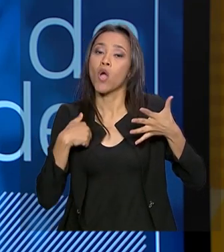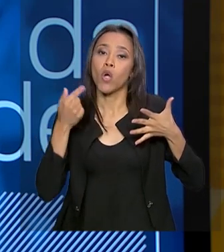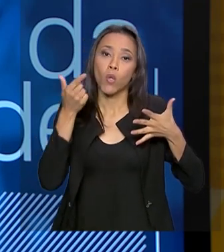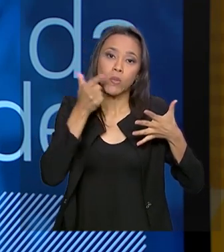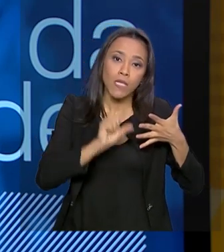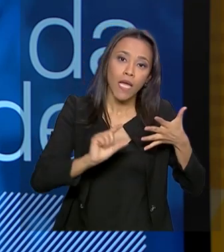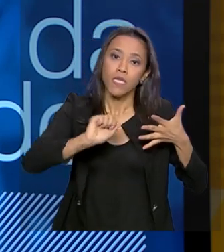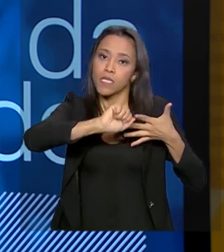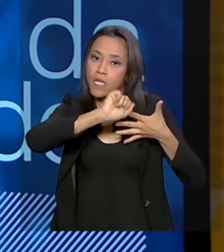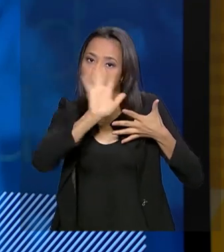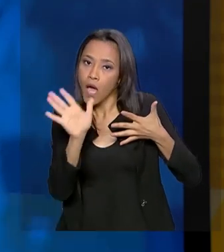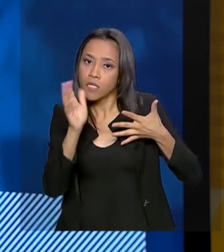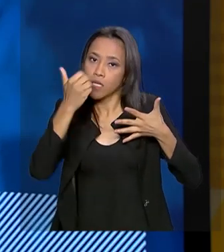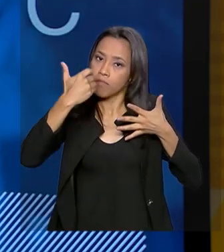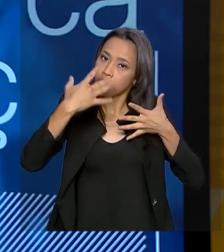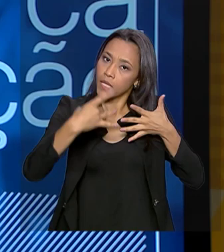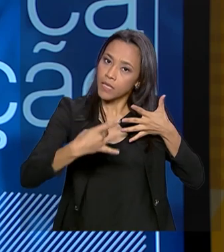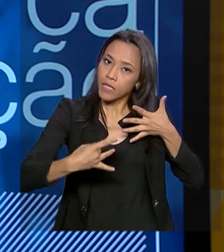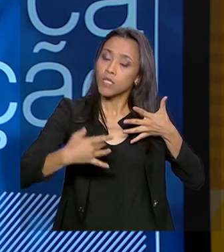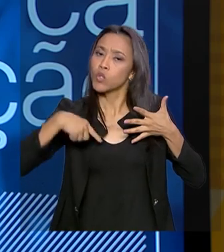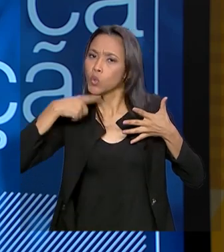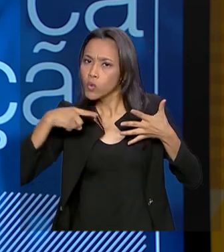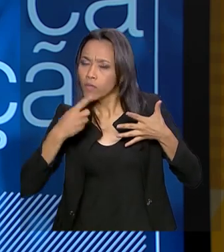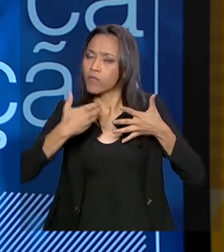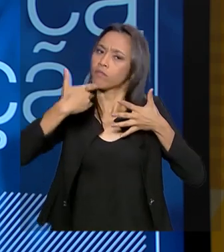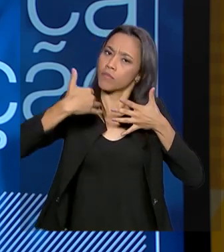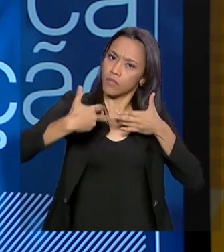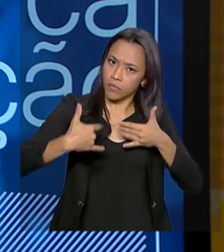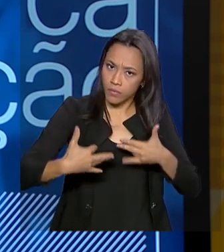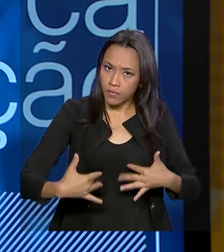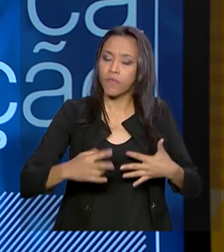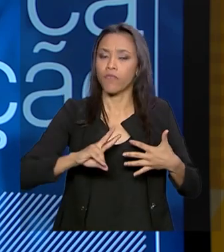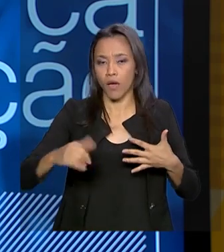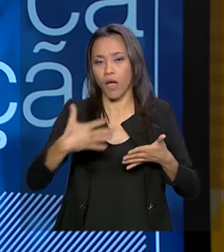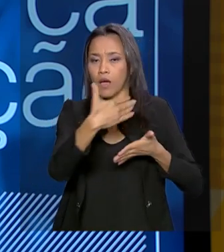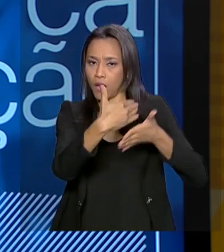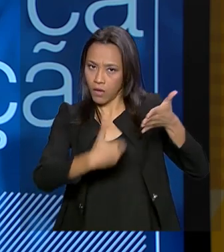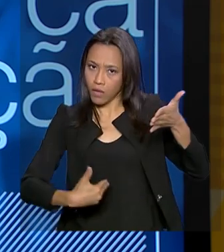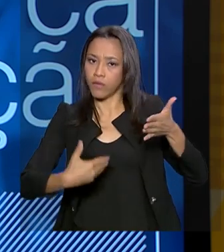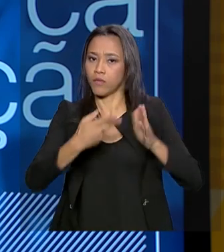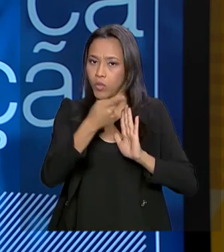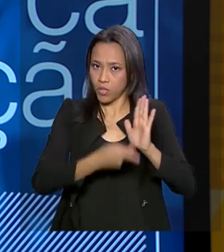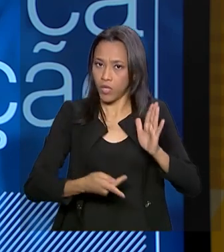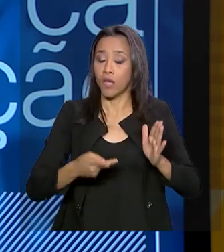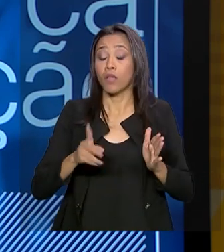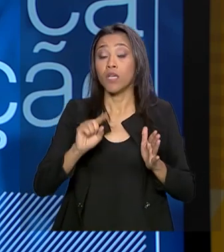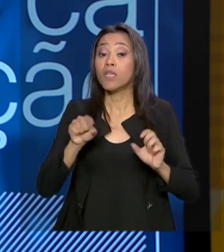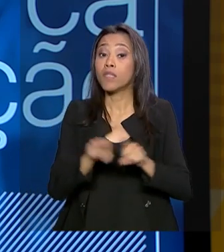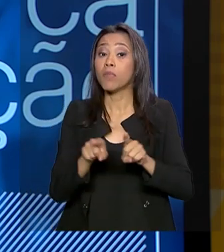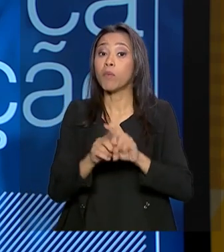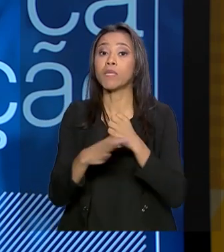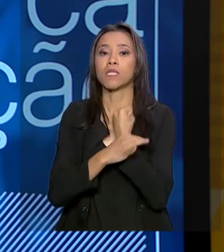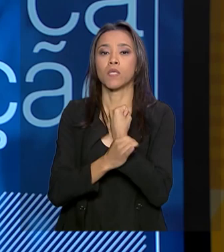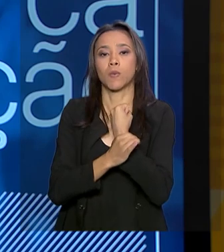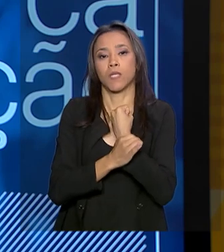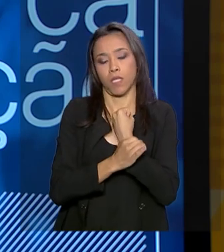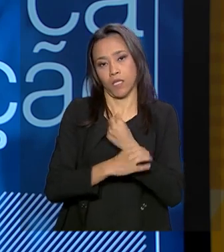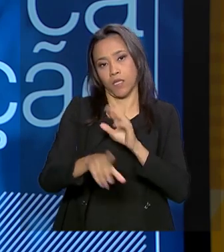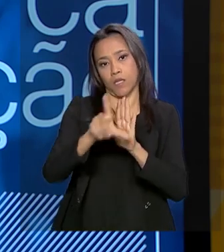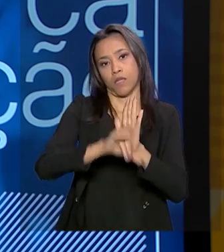esclarecer dúvidas, né? Mas, acima de tudo, dar mais segurança jurídica. Agora a está fazendo um grupo